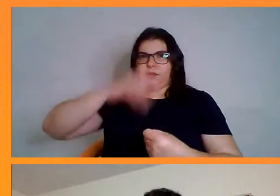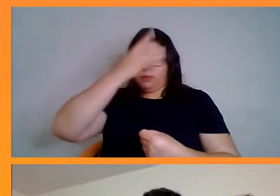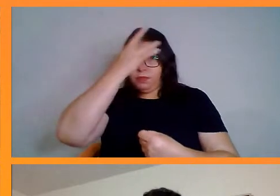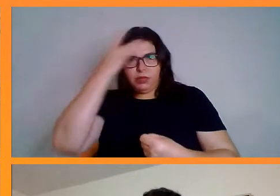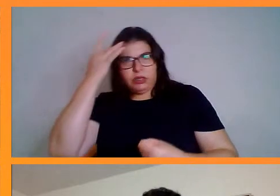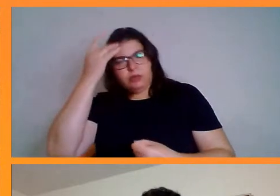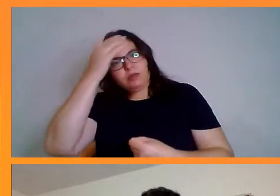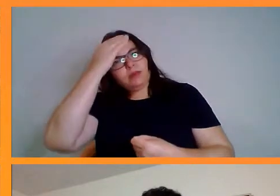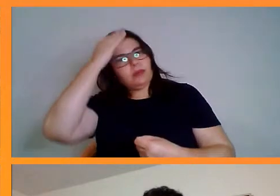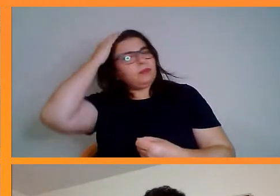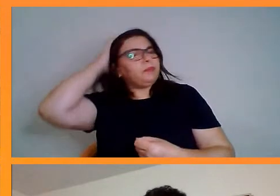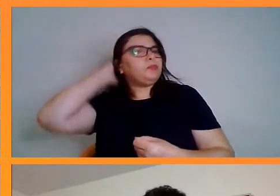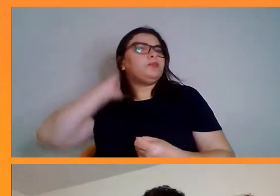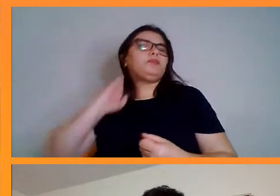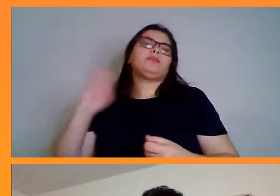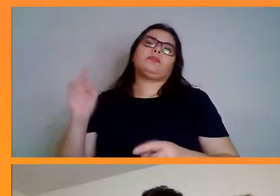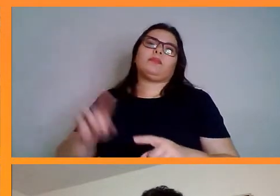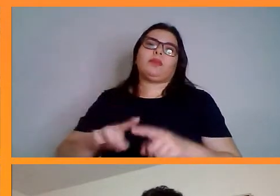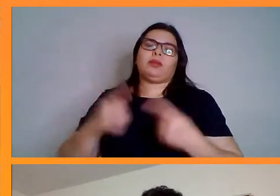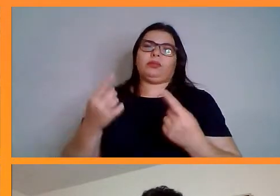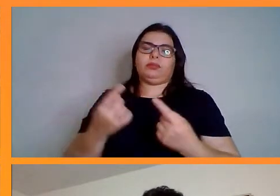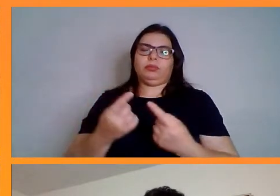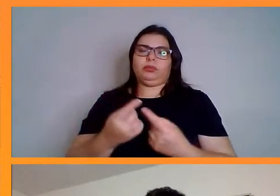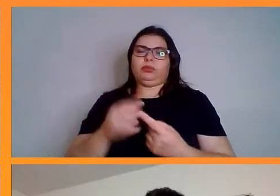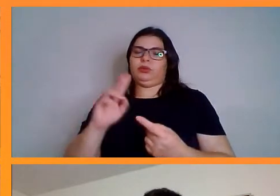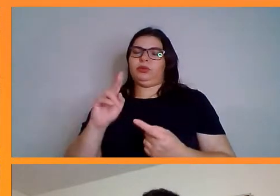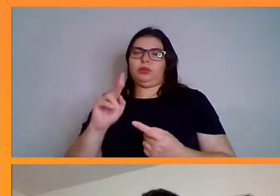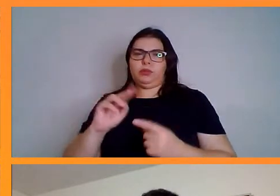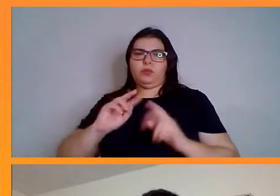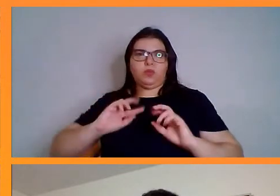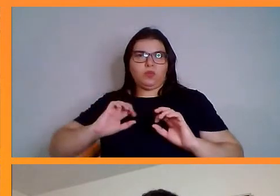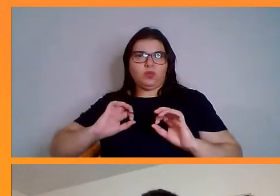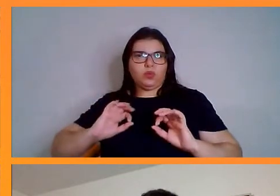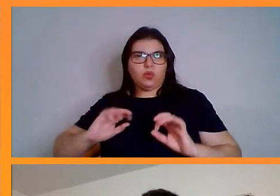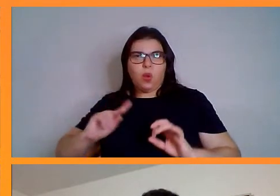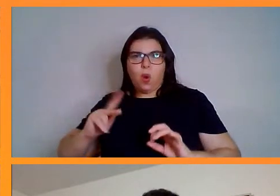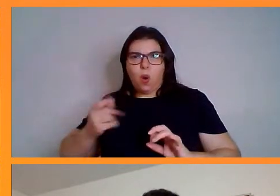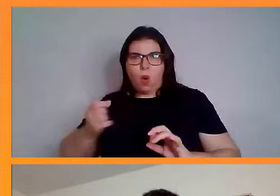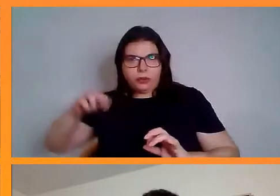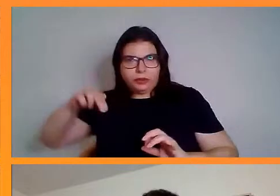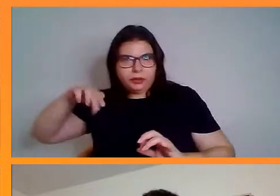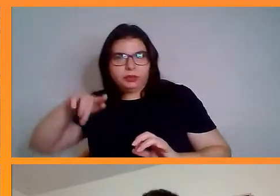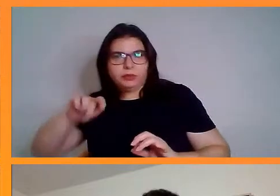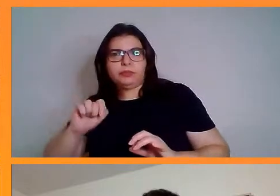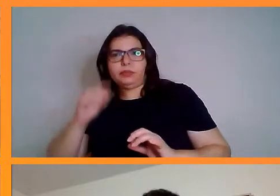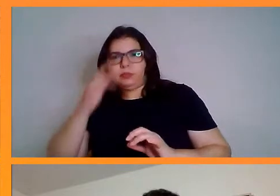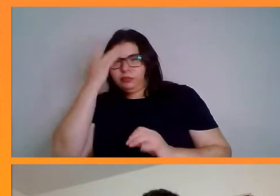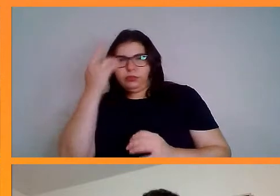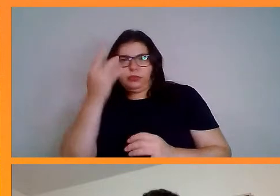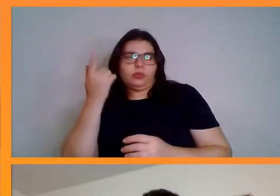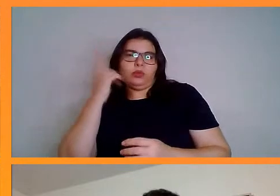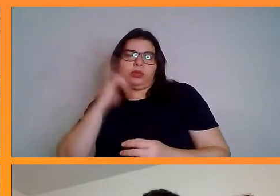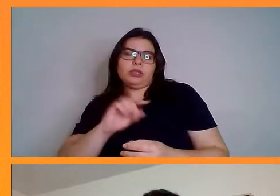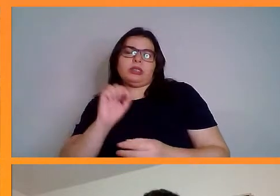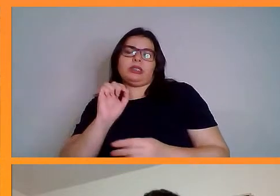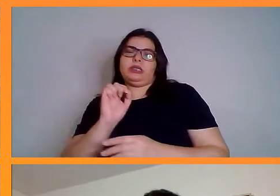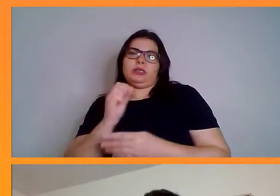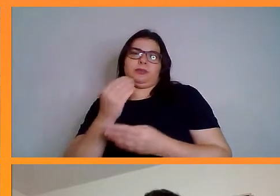para fazer um doador de órgão, por exemplo, né. E isso também é extremamente,